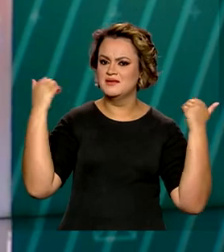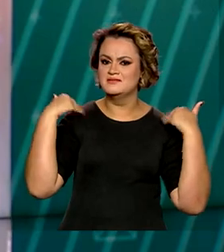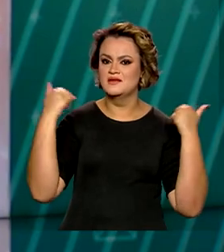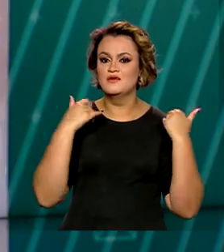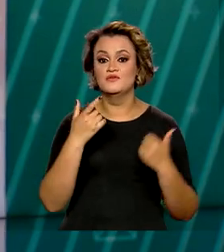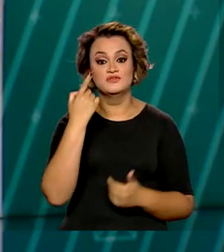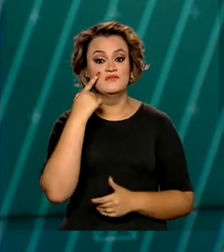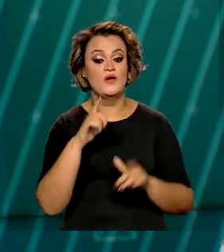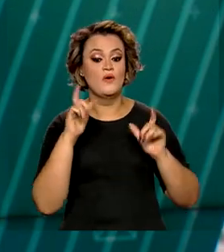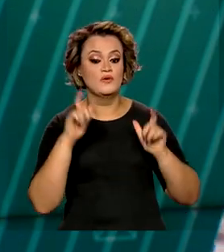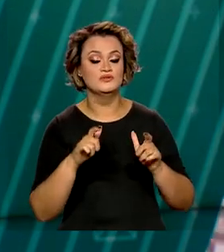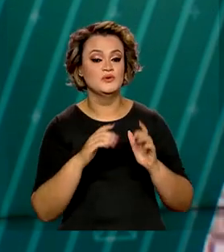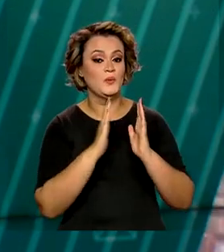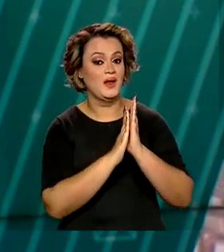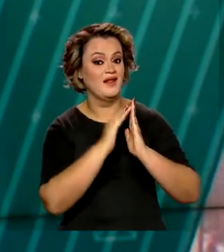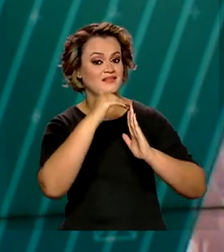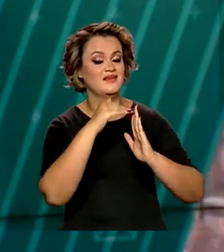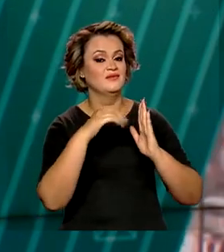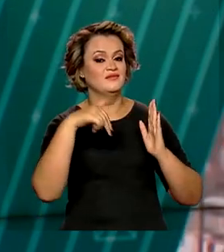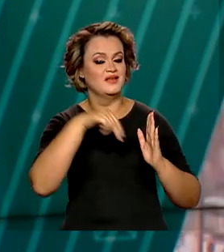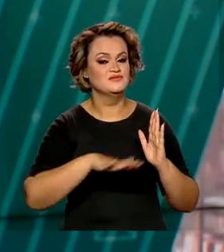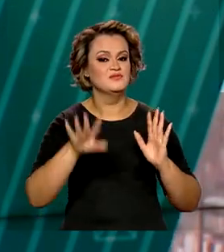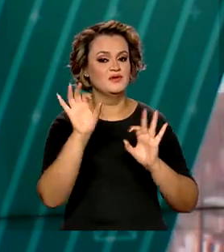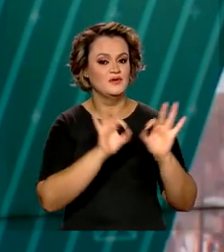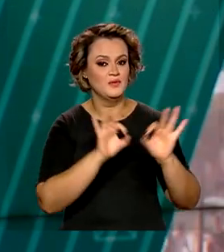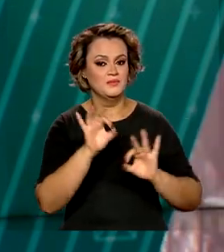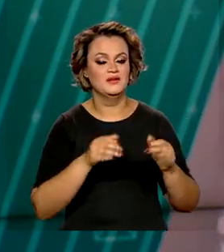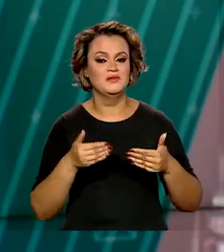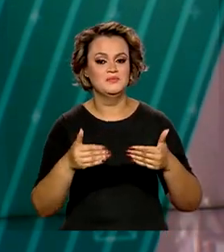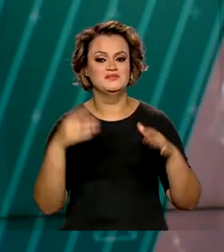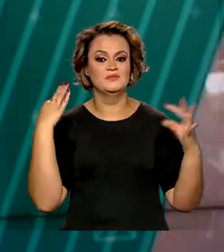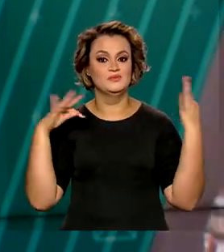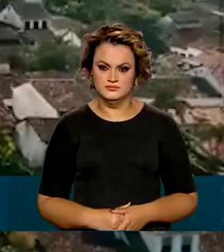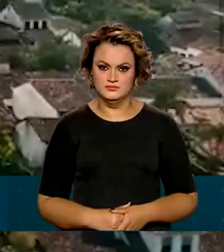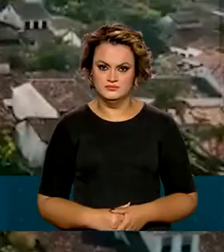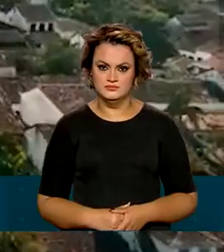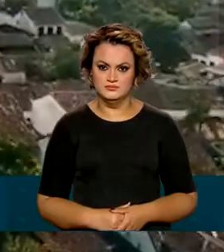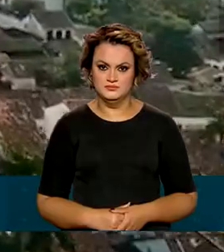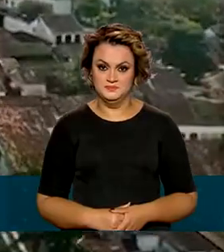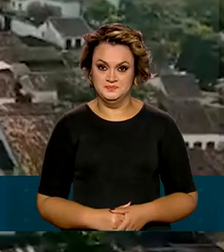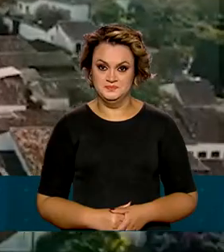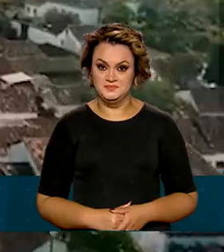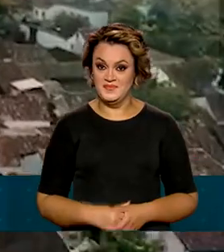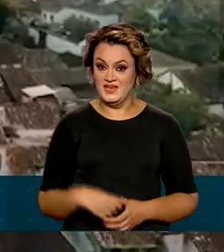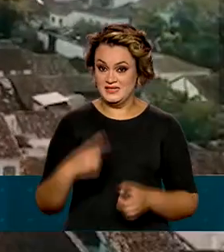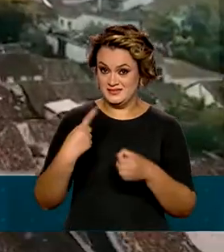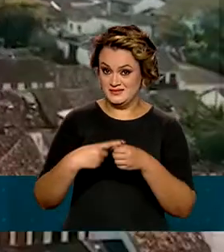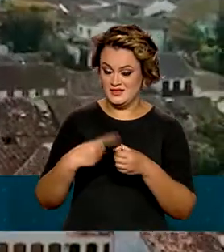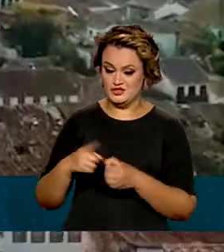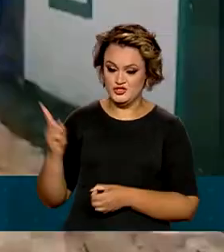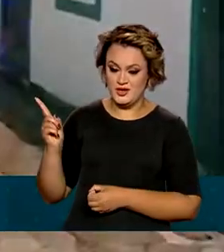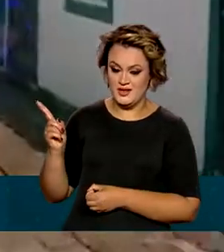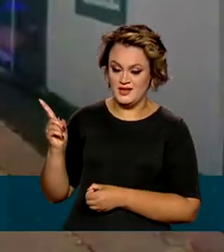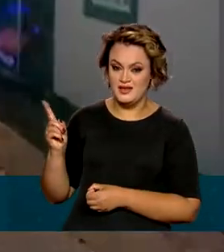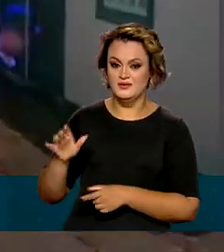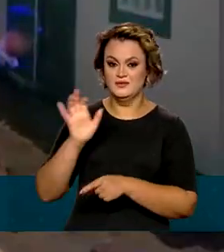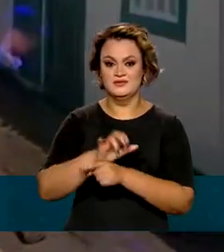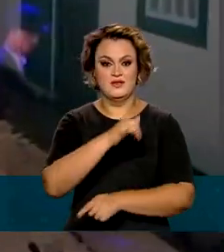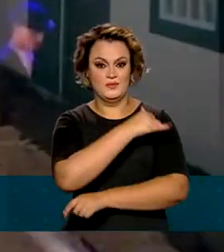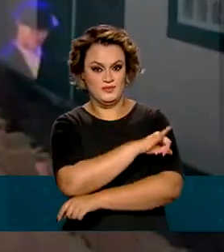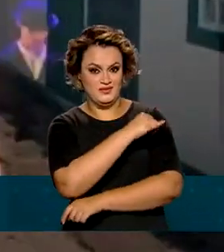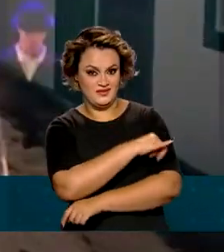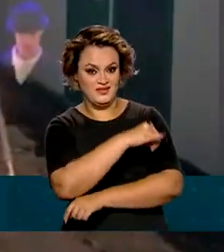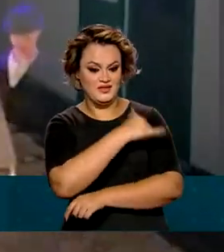pode ser conferida no Calendário Nacional de Eventos do Ministério do Turismo. A cidade de Paraty, no Rio de